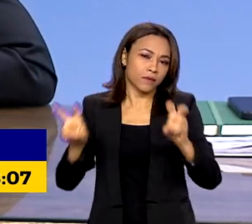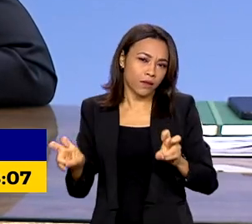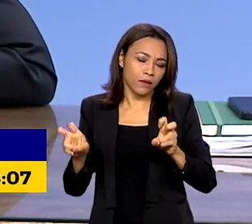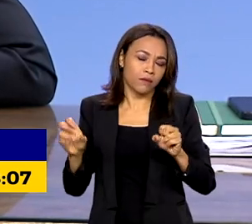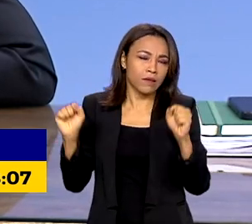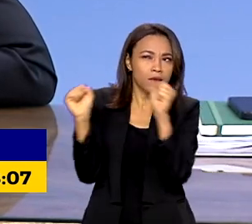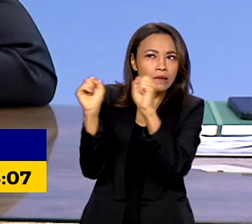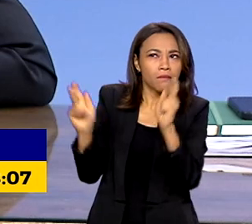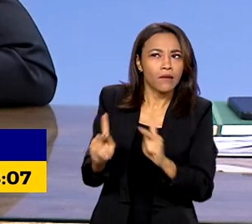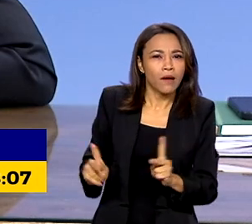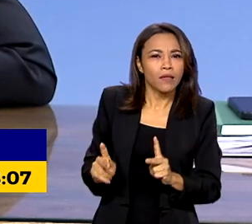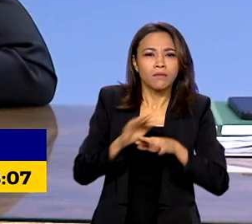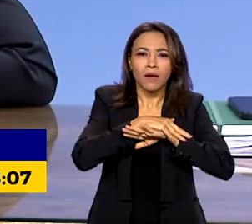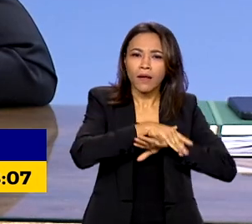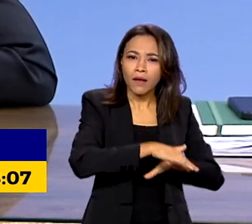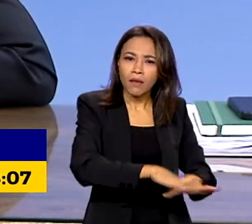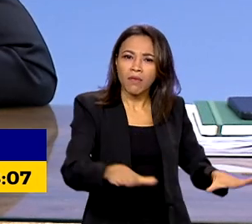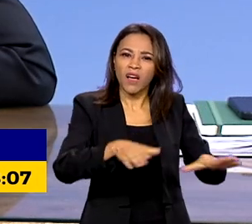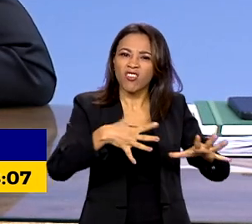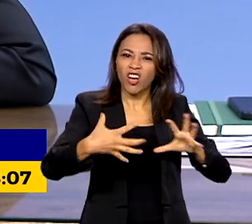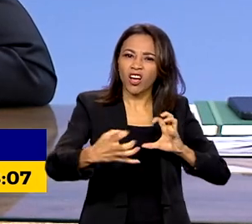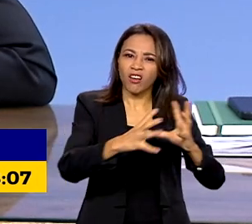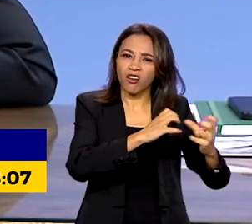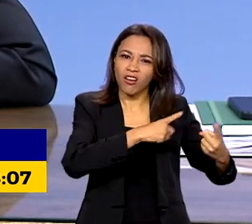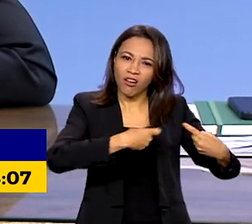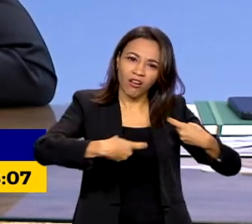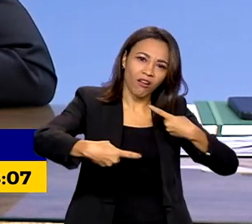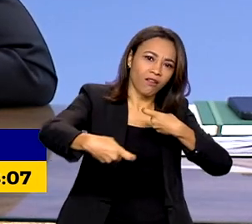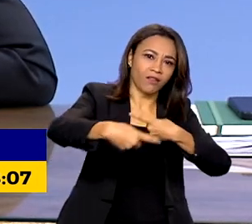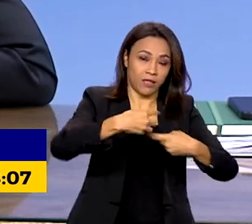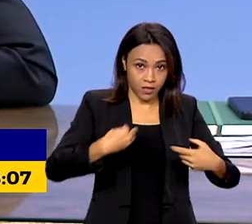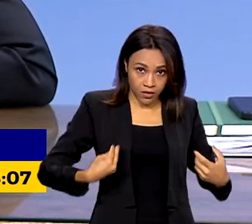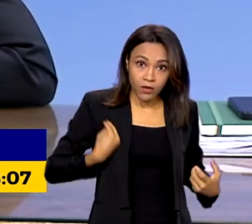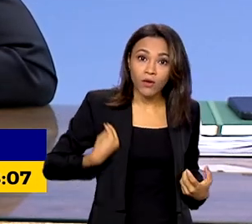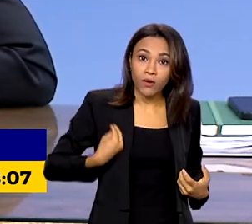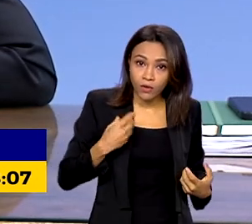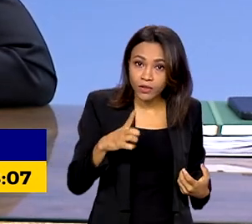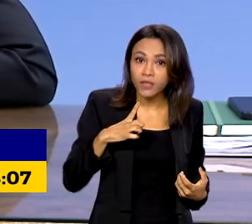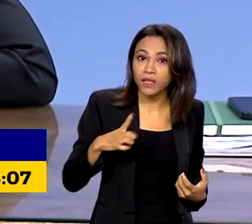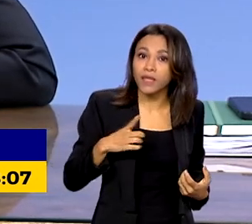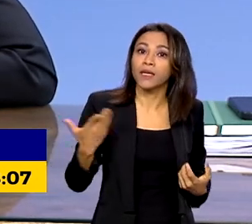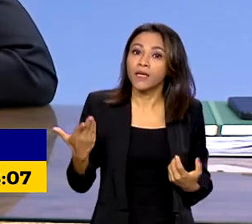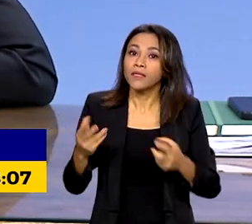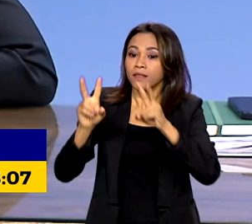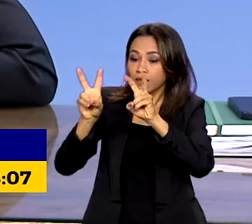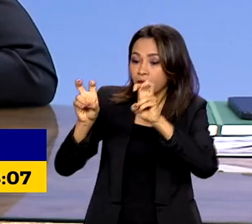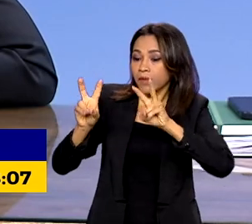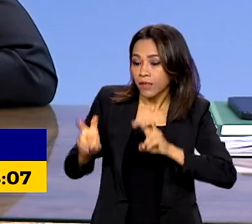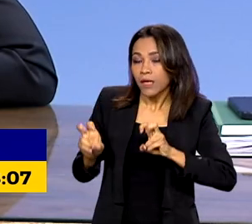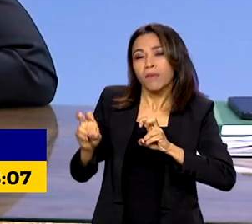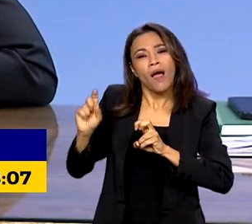para a superação dos conflitos existentes. Então, eu diria que essas duas ênfases, que são muito típicas do presidente,